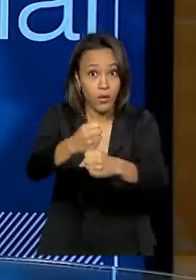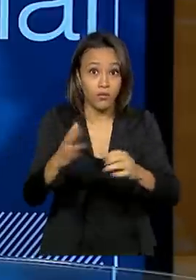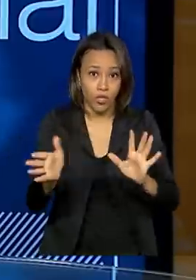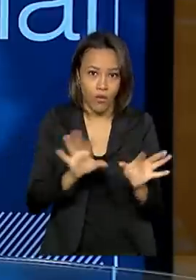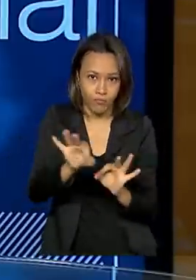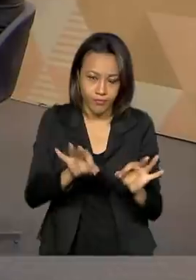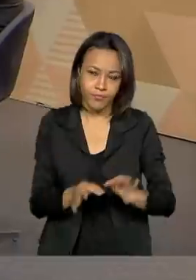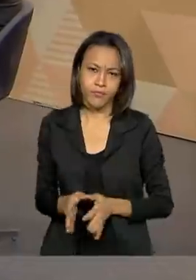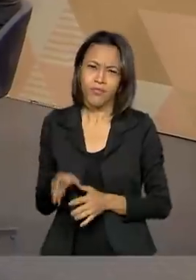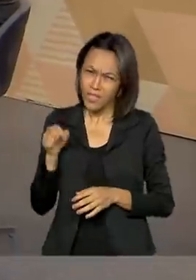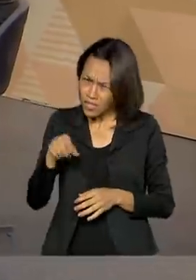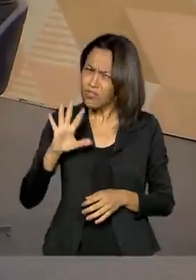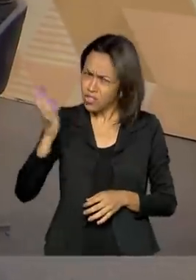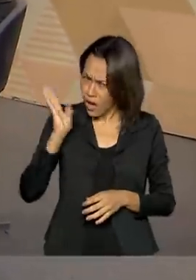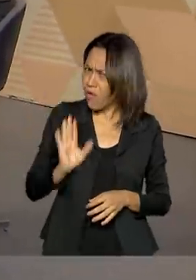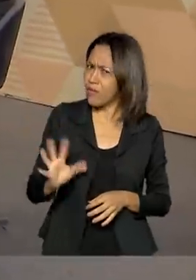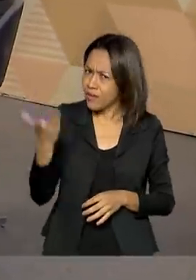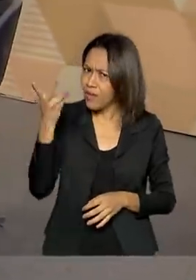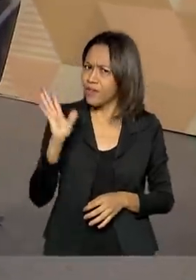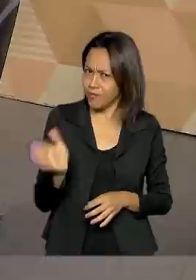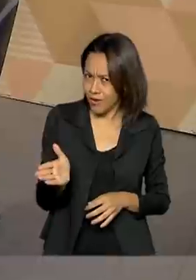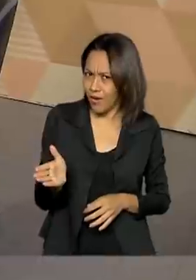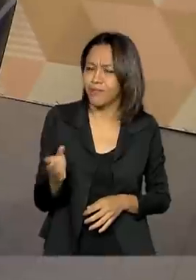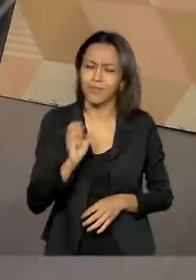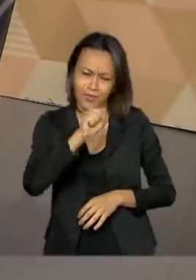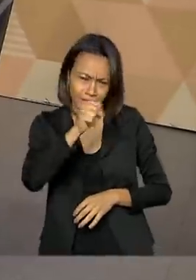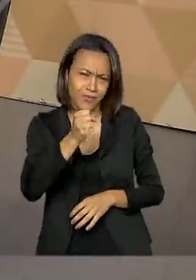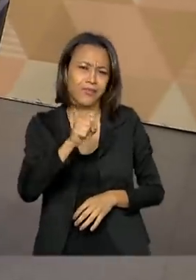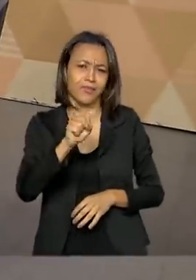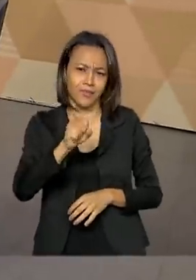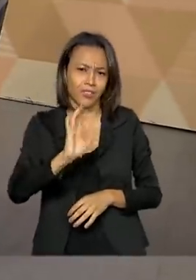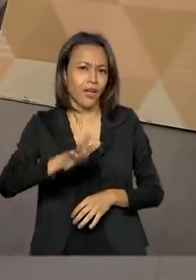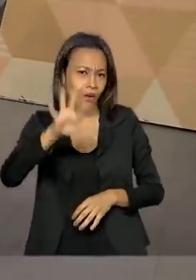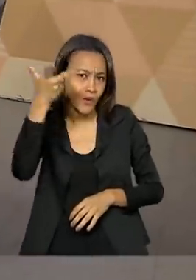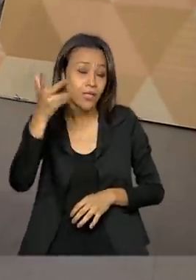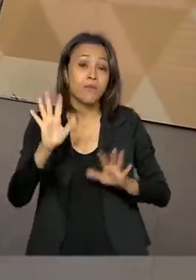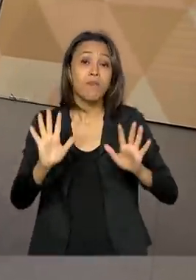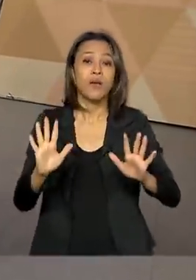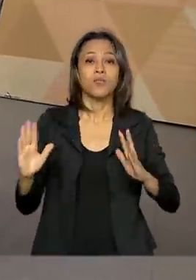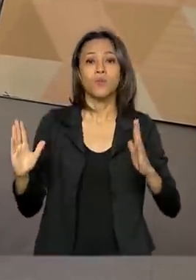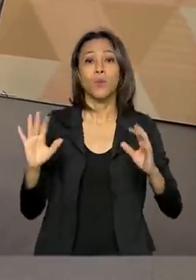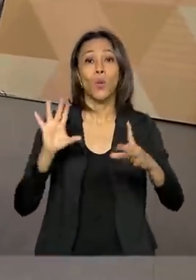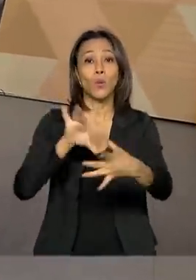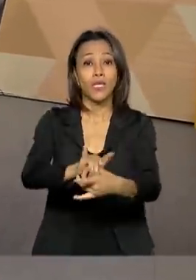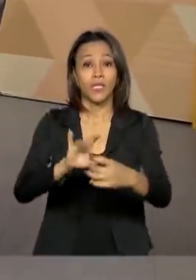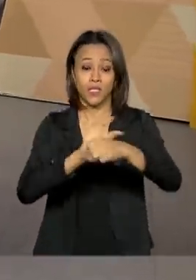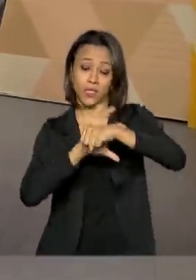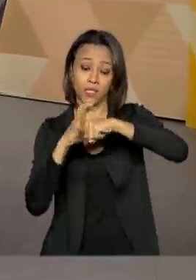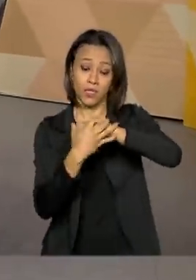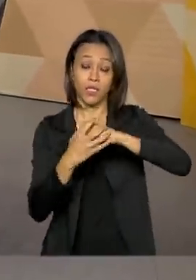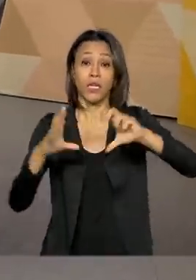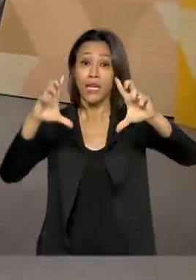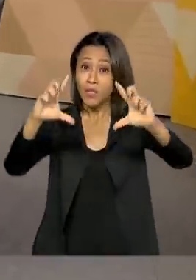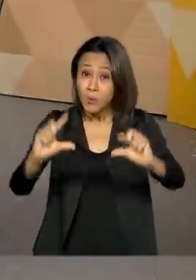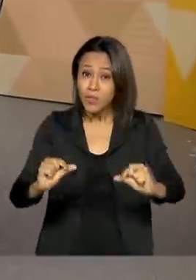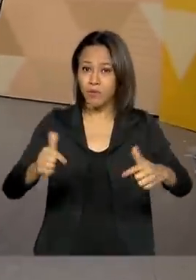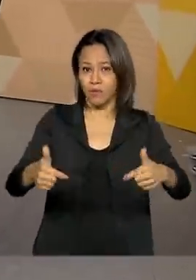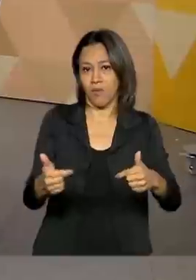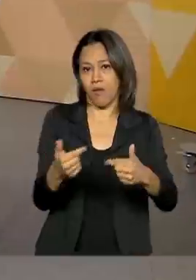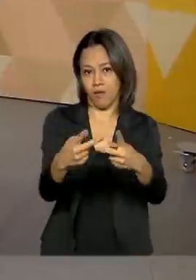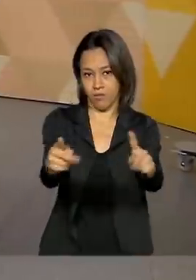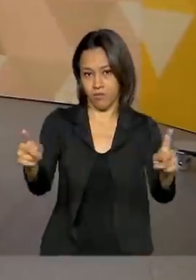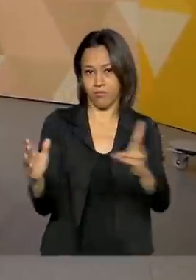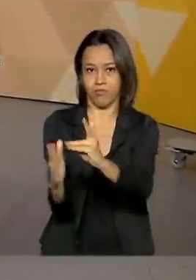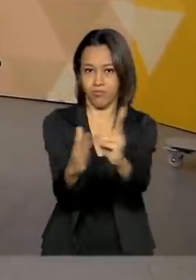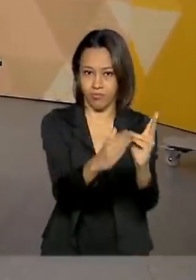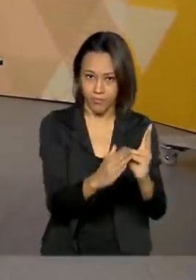Isso já ocorre, vai ser potencializado? Sim, já ocorre. Mas no ambiente da pandemia, naturalmente que isso diminuiu muito. A escala diminuiu. Então,